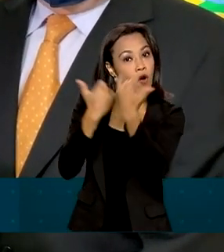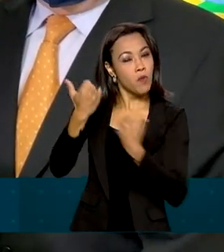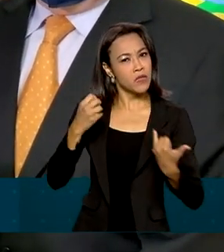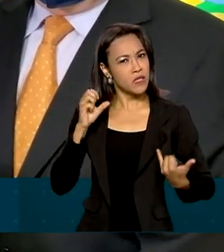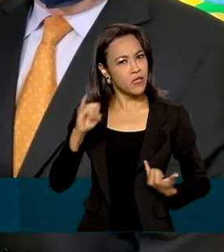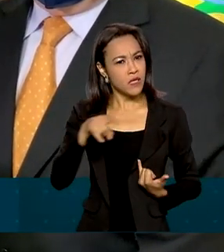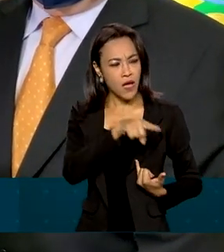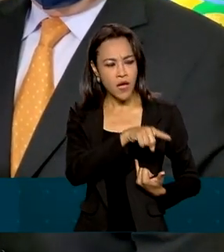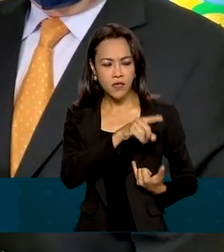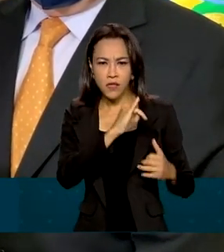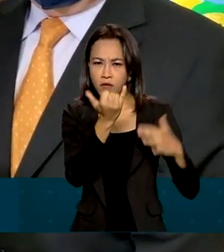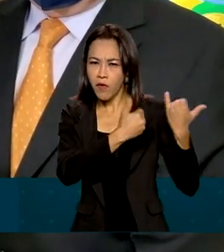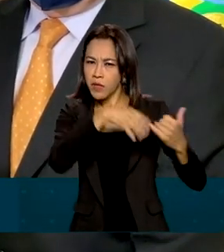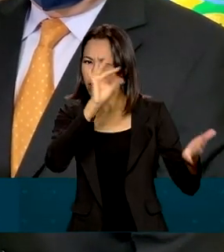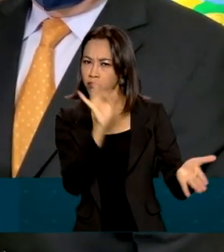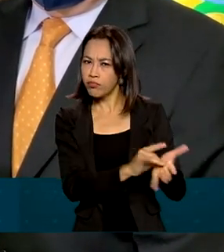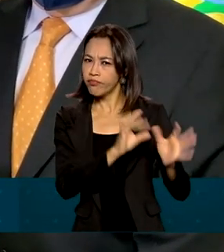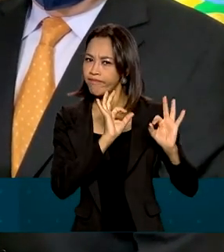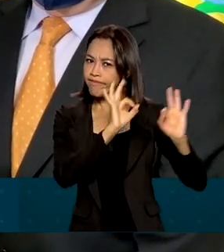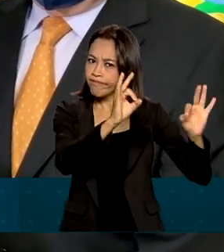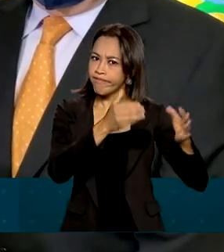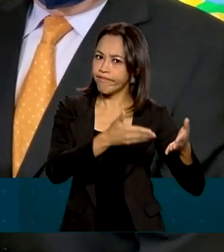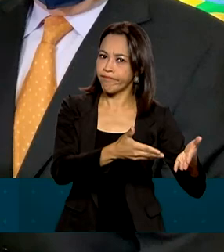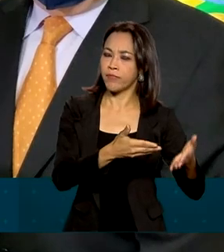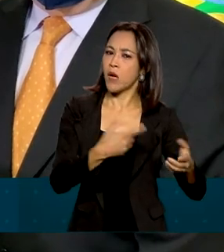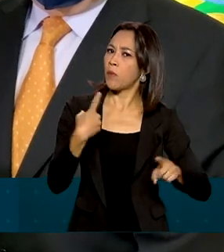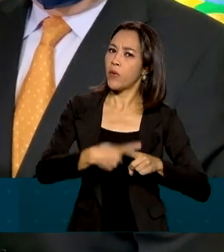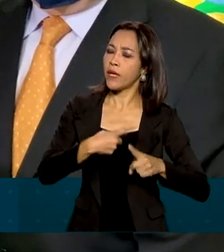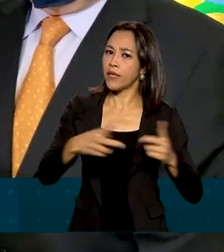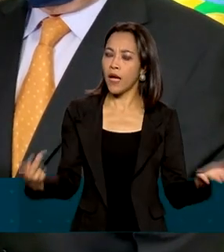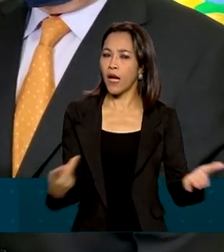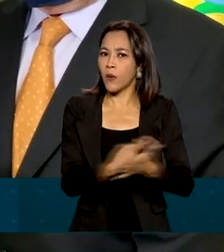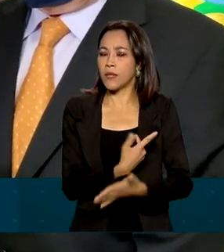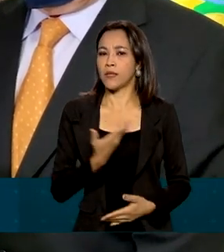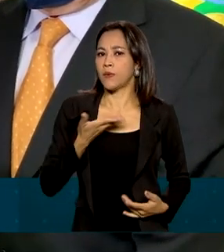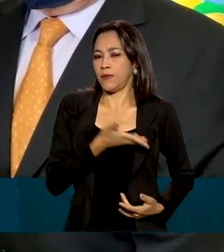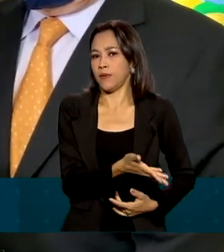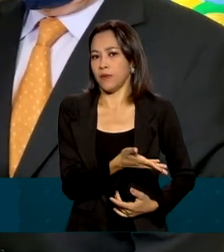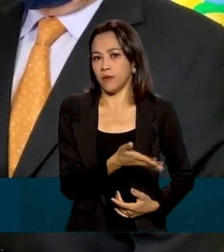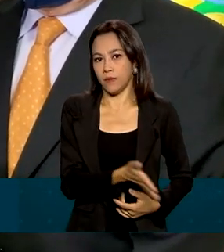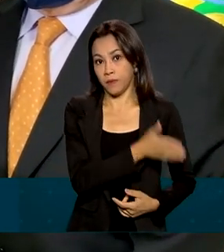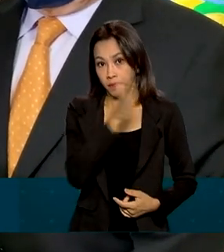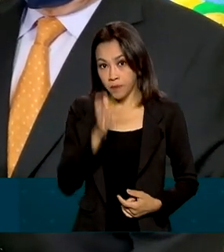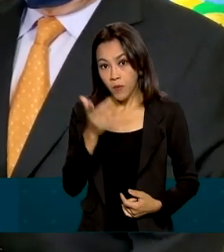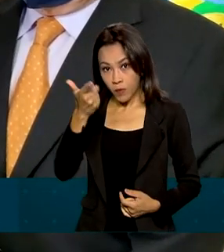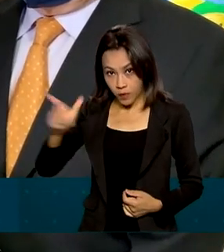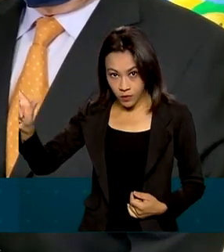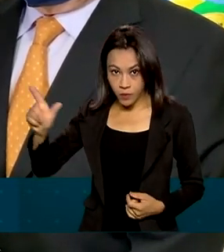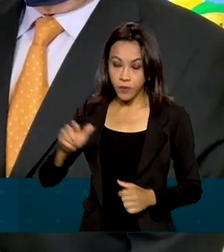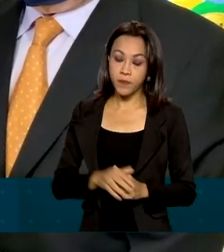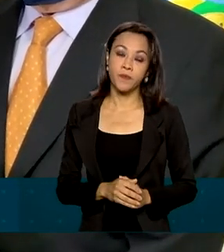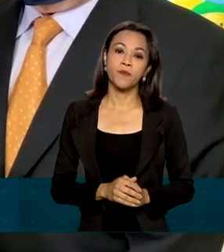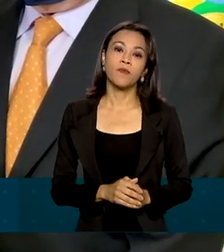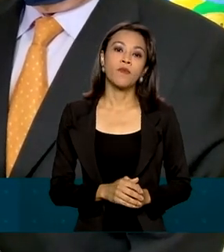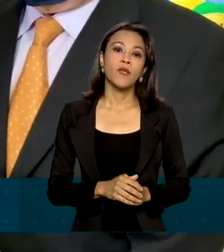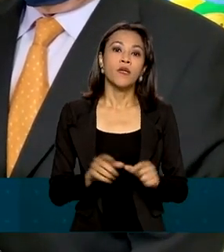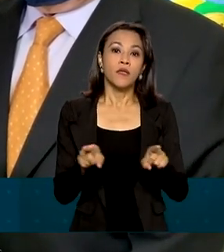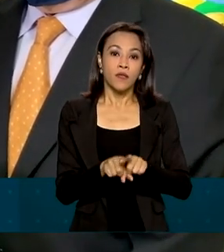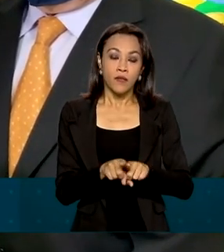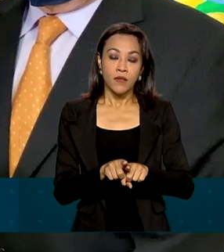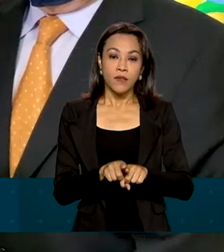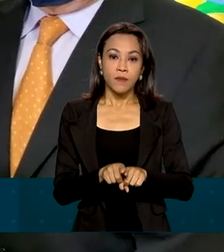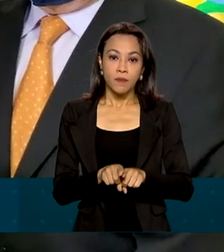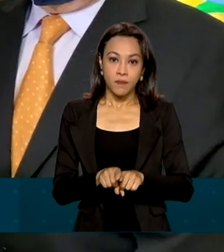essa informação, em caso positivo, por que isso aconteceu. Num segundo momento, no outro despacho do Sr.